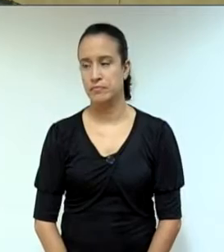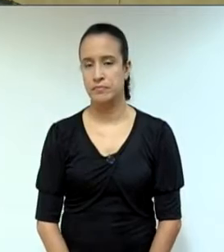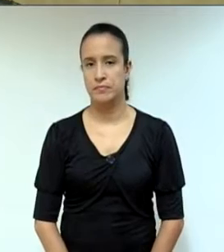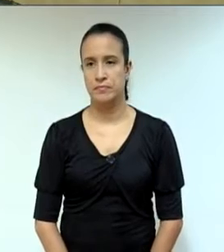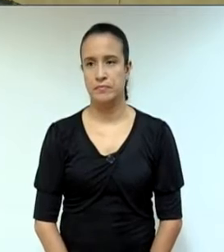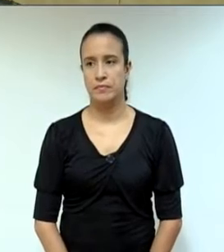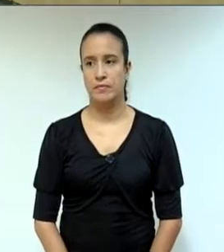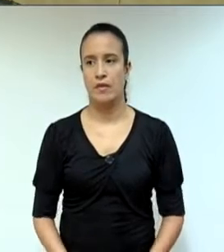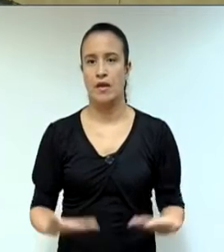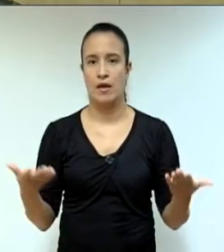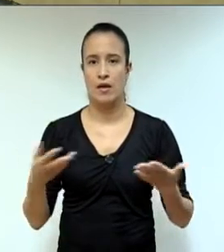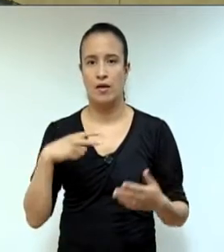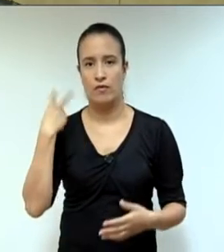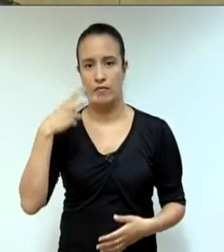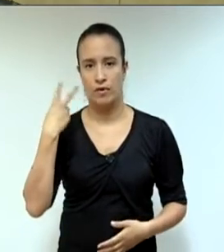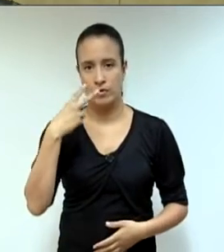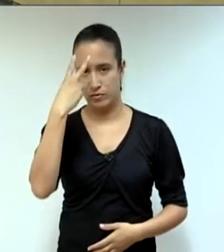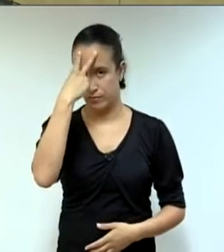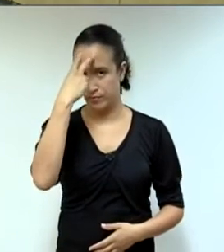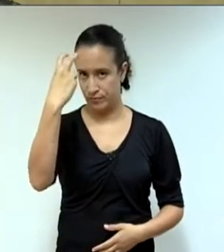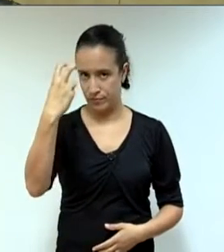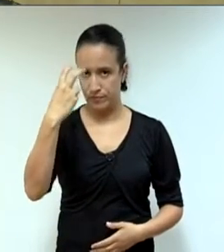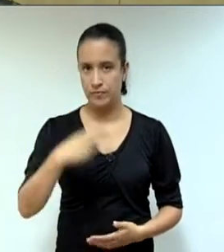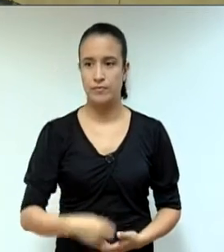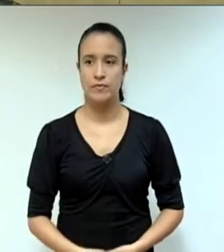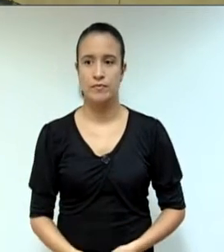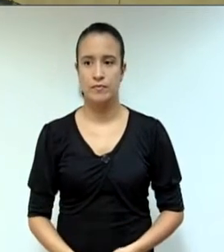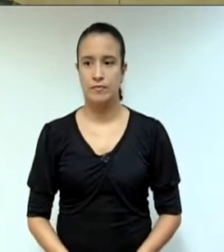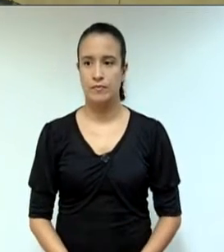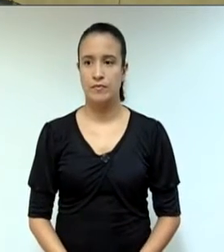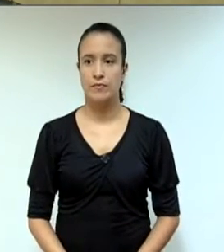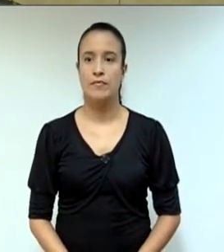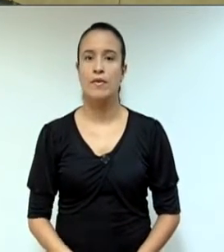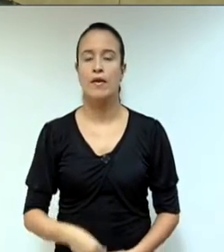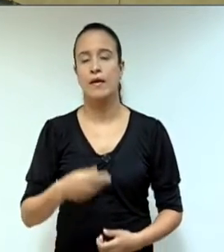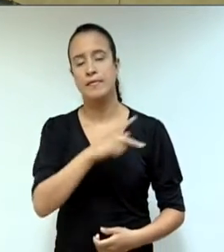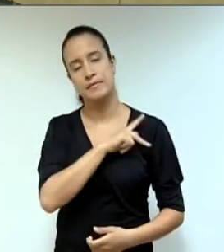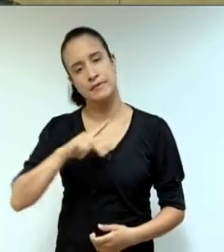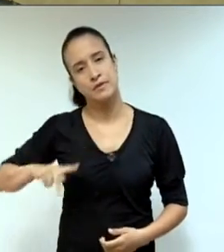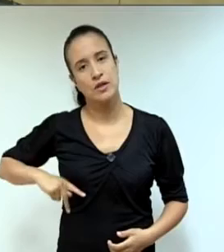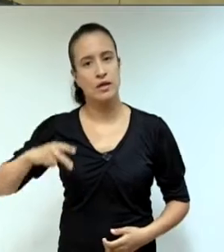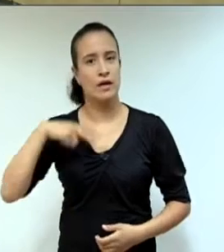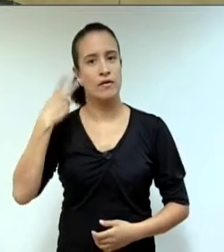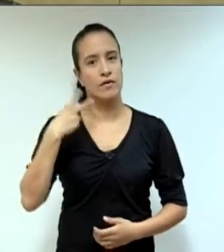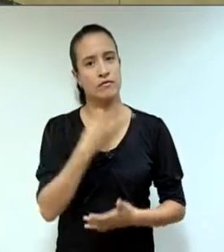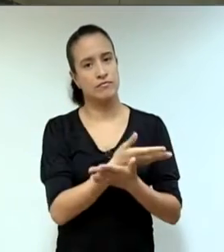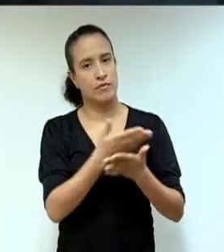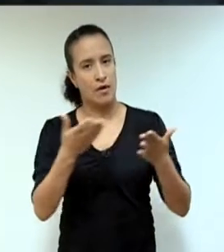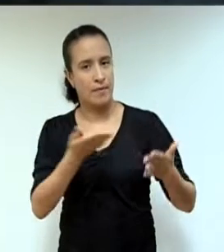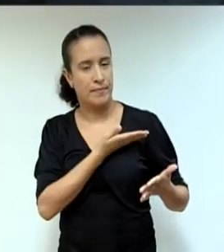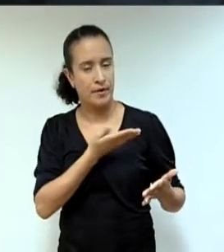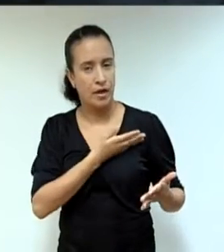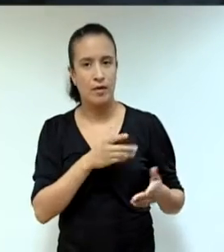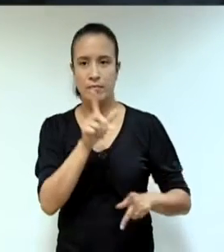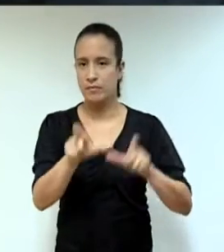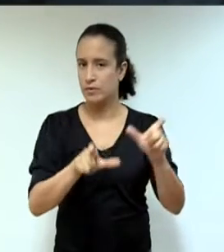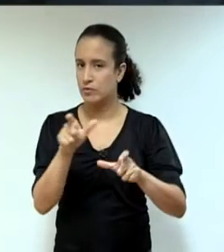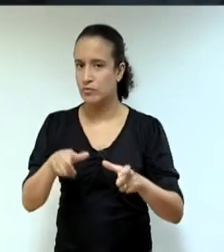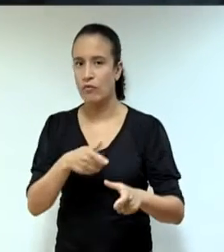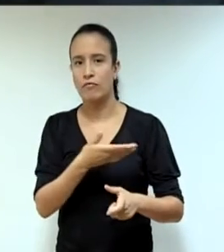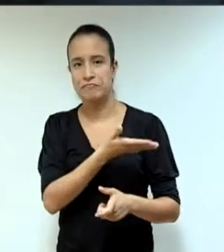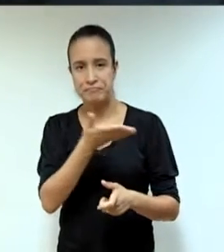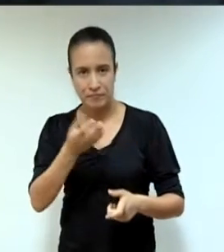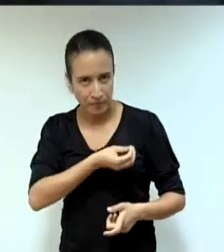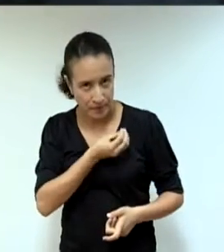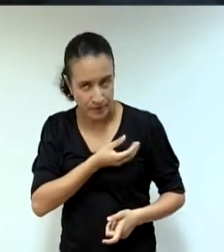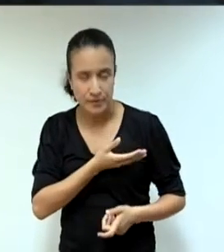Com a palavra, o vereador Fábio Valadão. Sr. Presidente, colegas vereadores, público presente, todos acompanham pela internet.